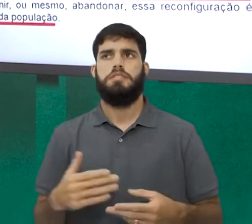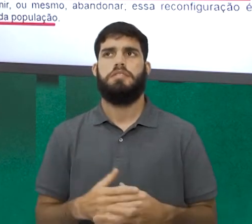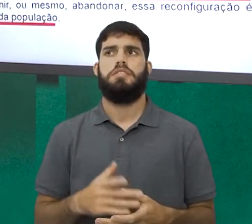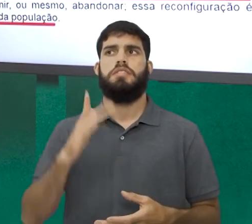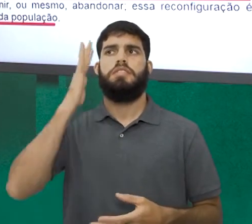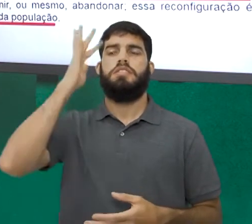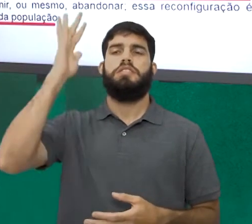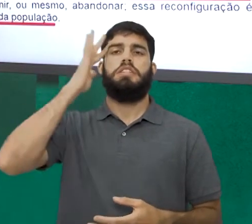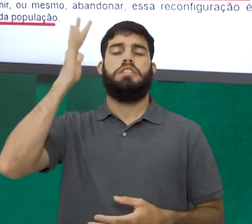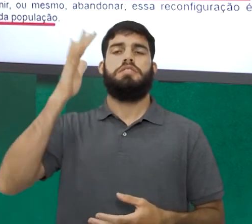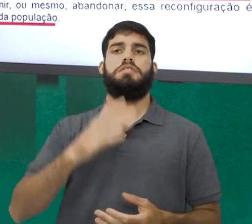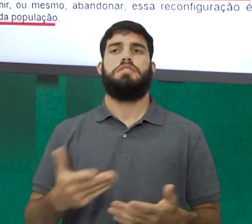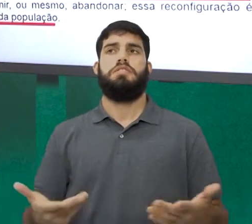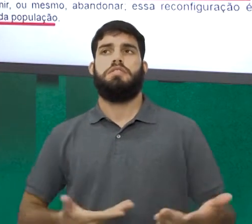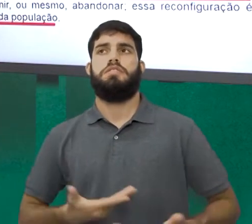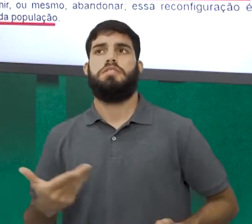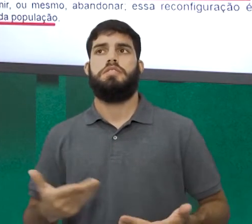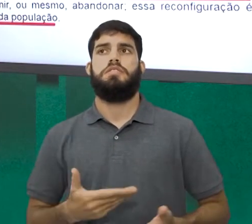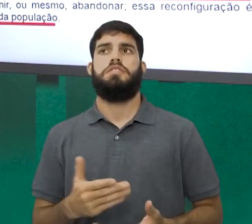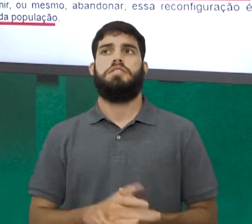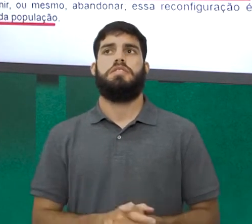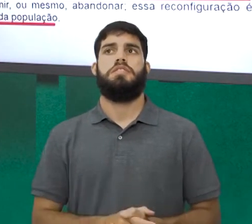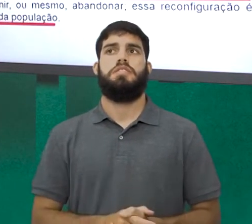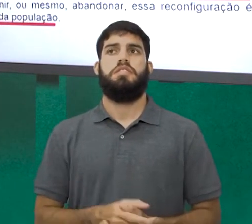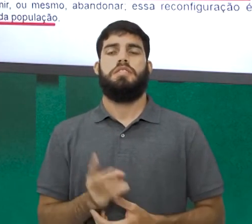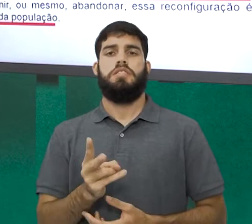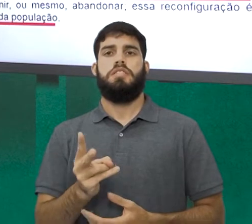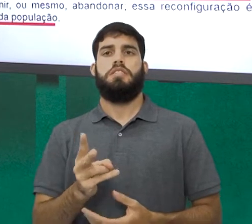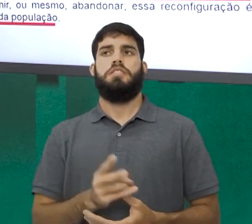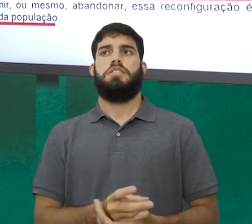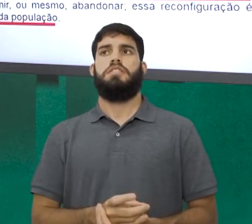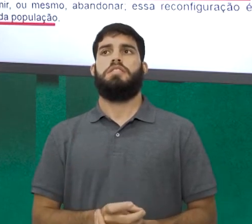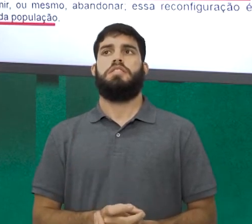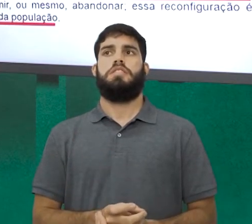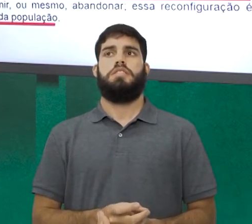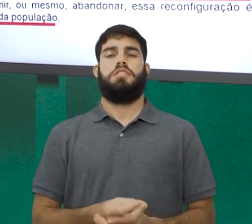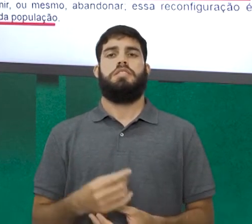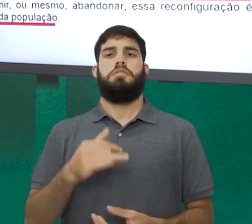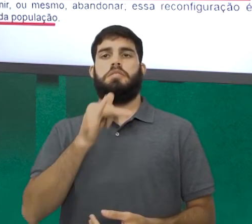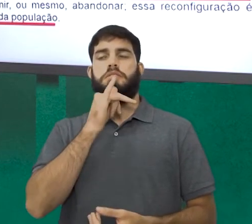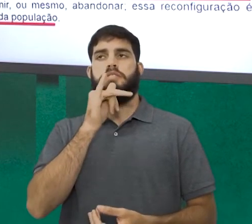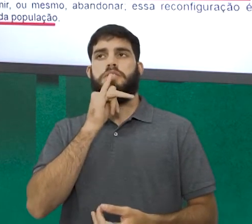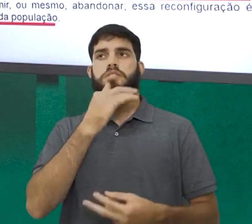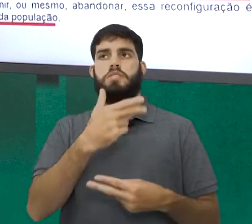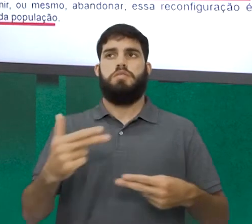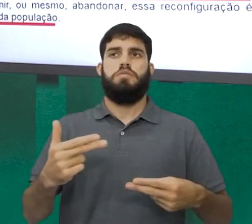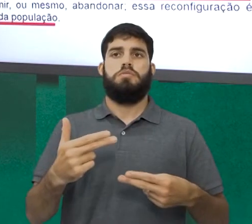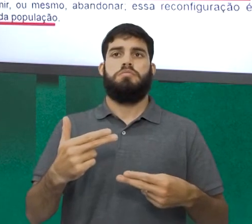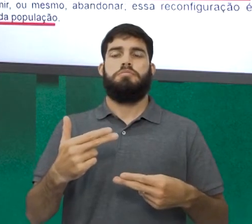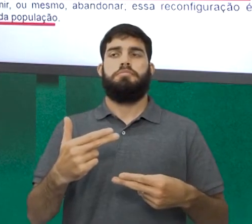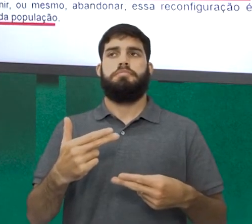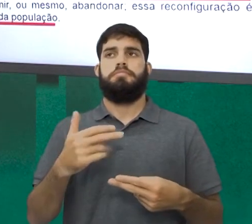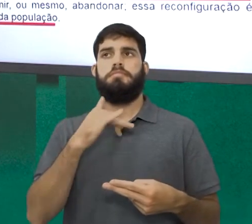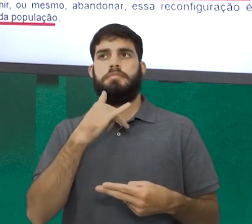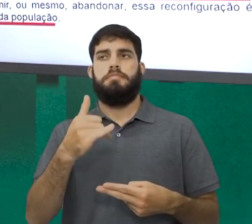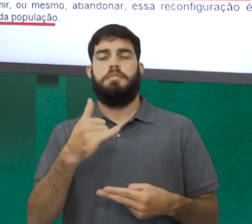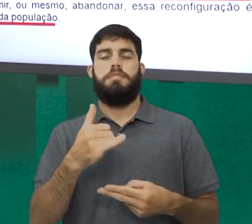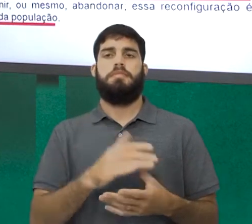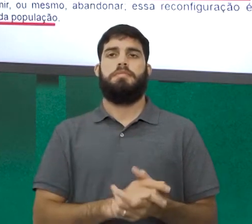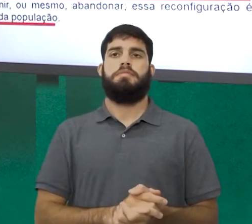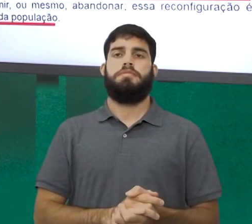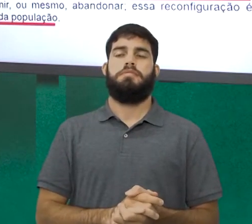Imagina os serviços, agora, cada vez mais, utilizando equipamentos eletrônicos. Então, há outras